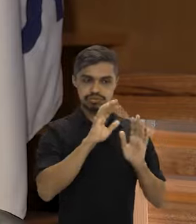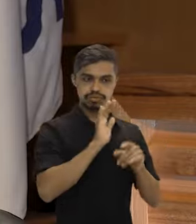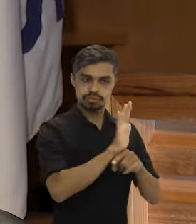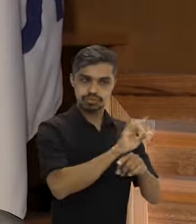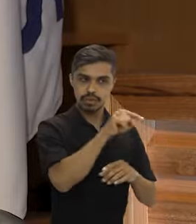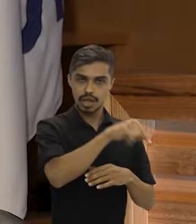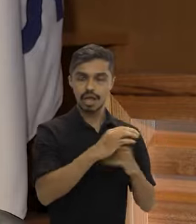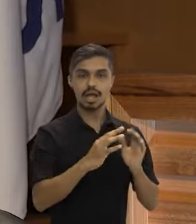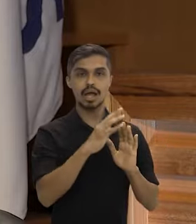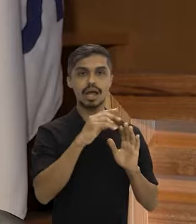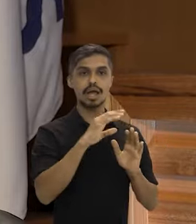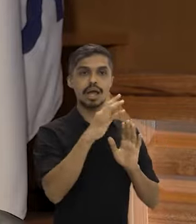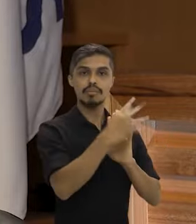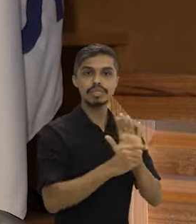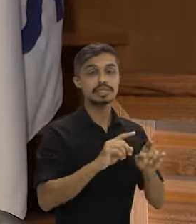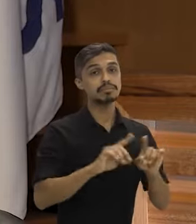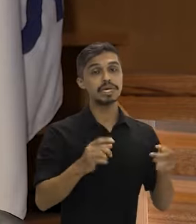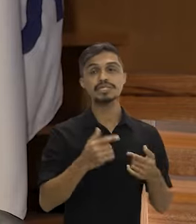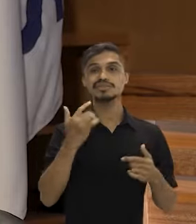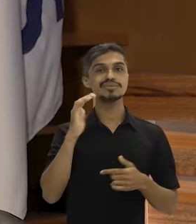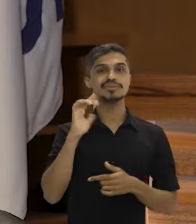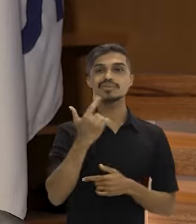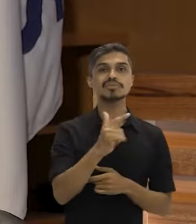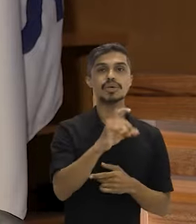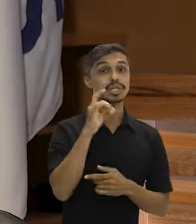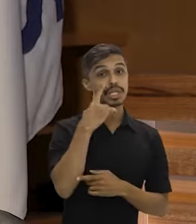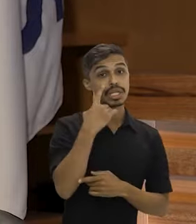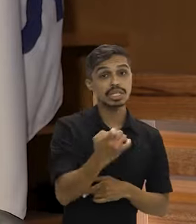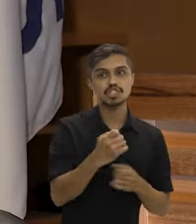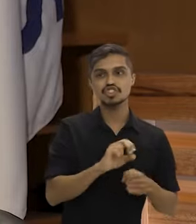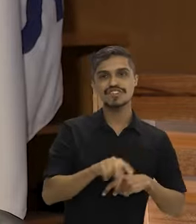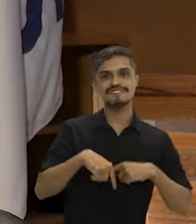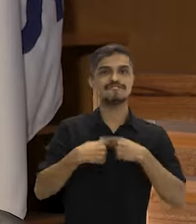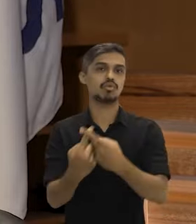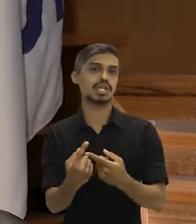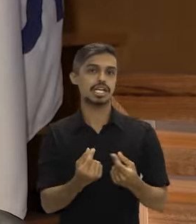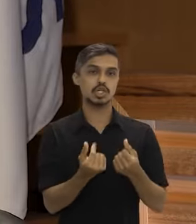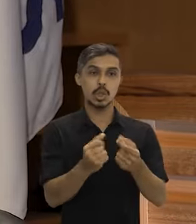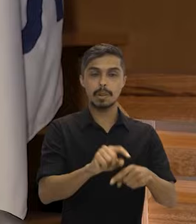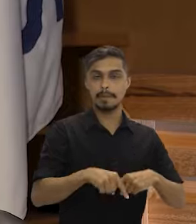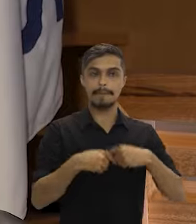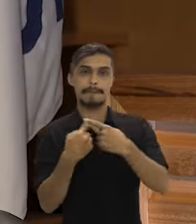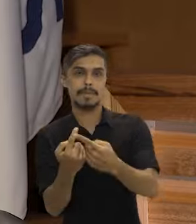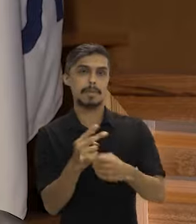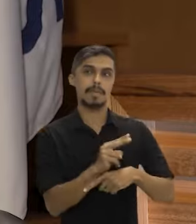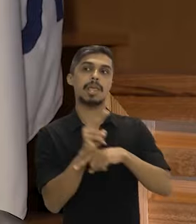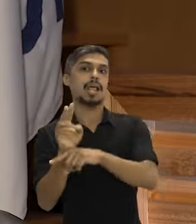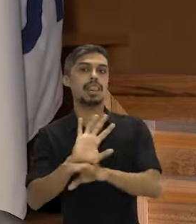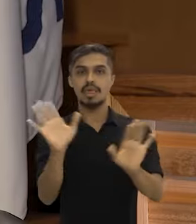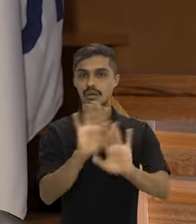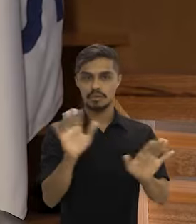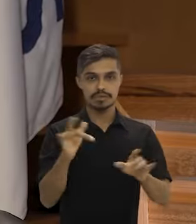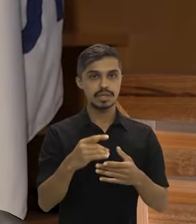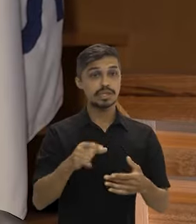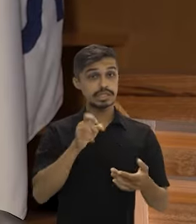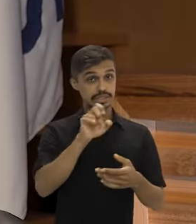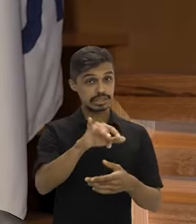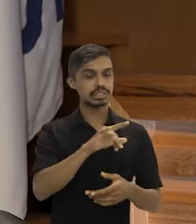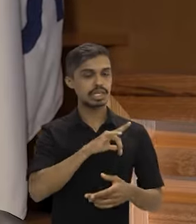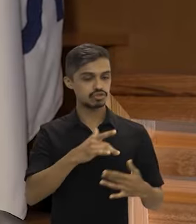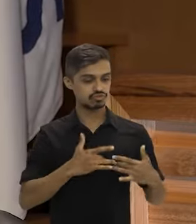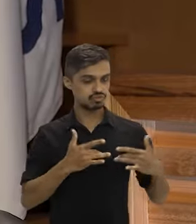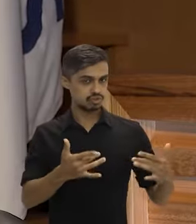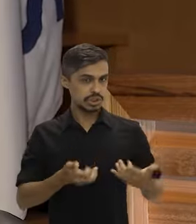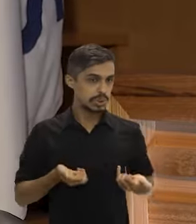as pessoas apresentam, ou as instituições, ou governos, apresentam projetos, aplicam esse recurso, mas não tem que